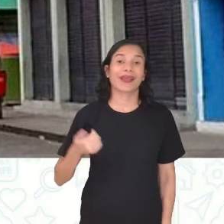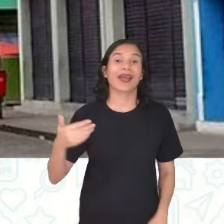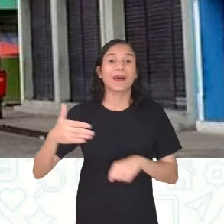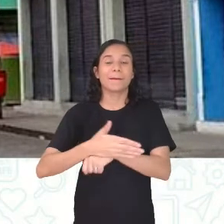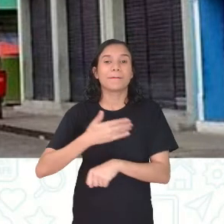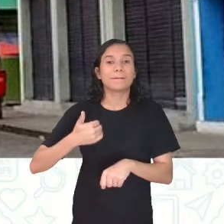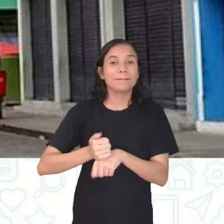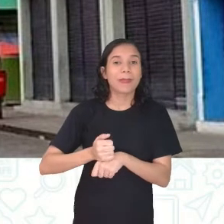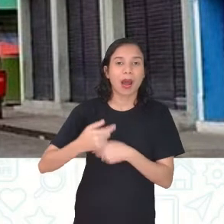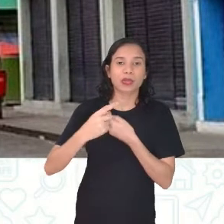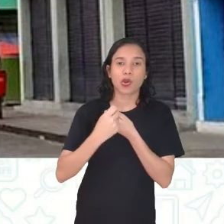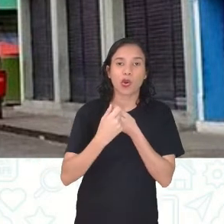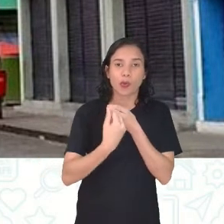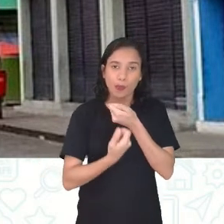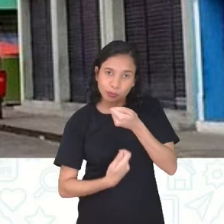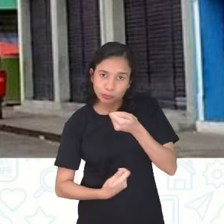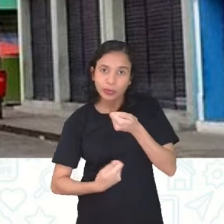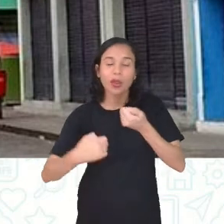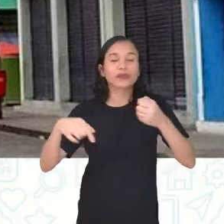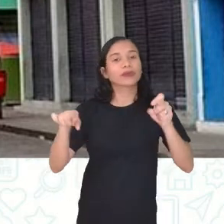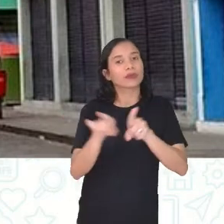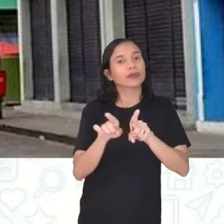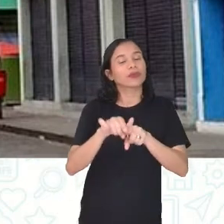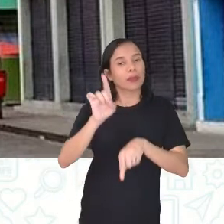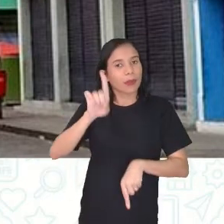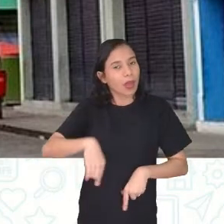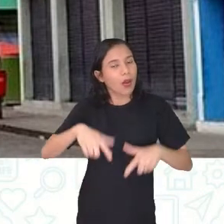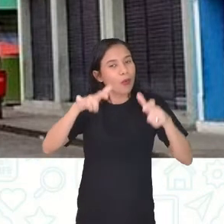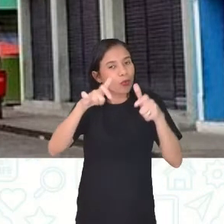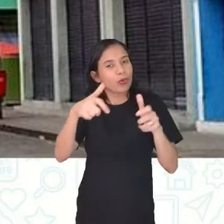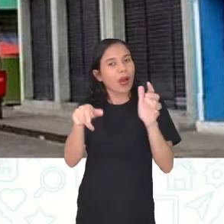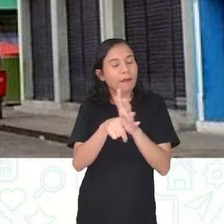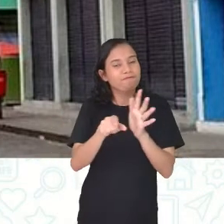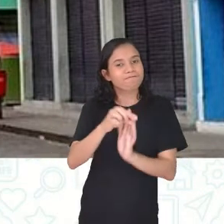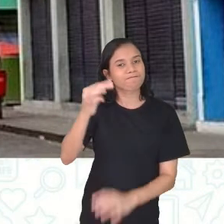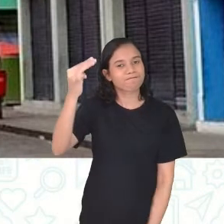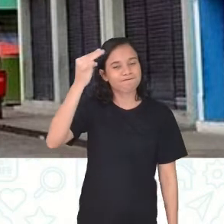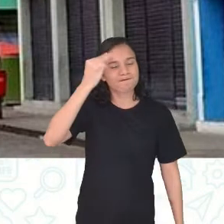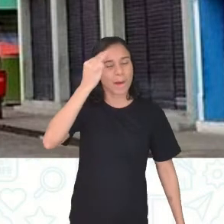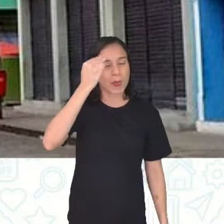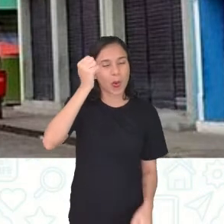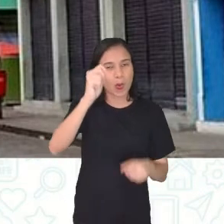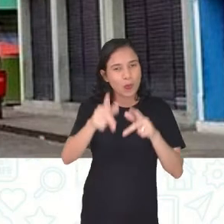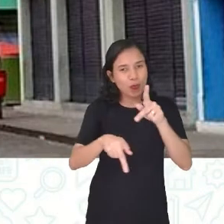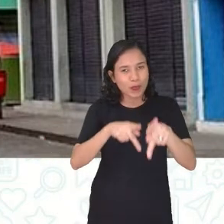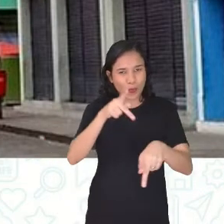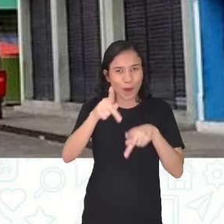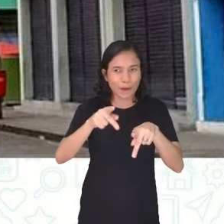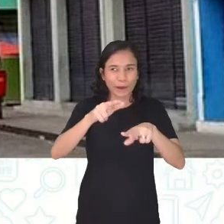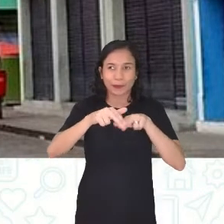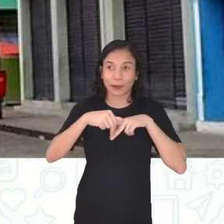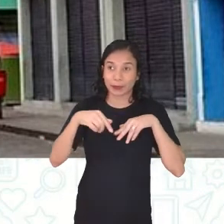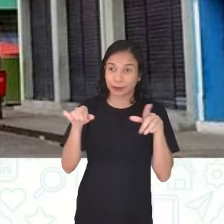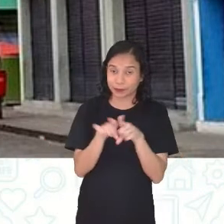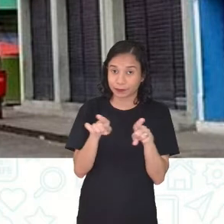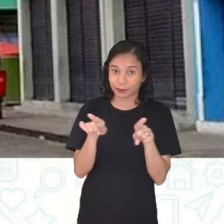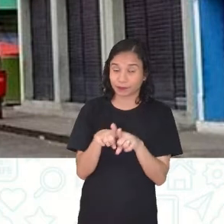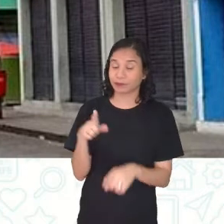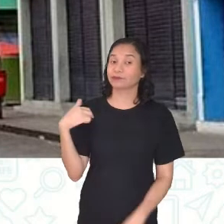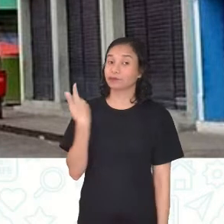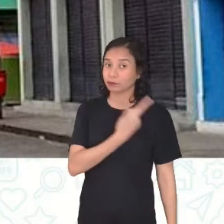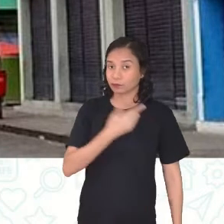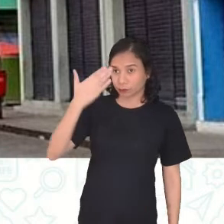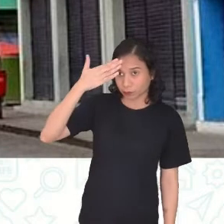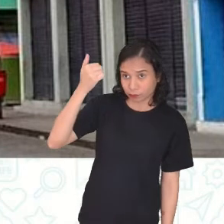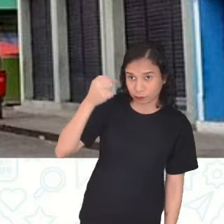que também é um lugar aí da memória desses povos, Inclusive, a gente sabe